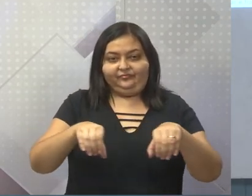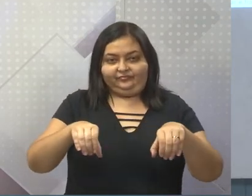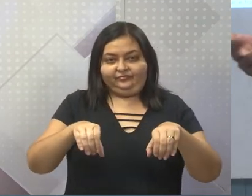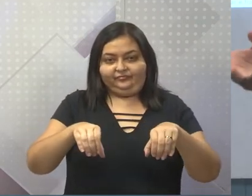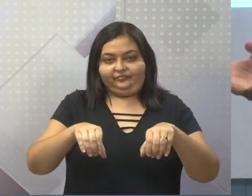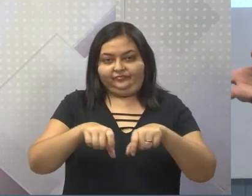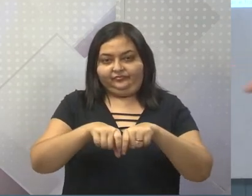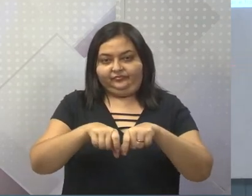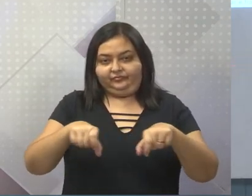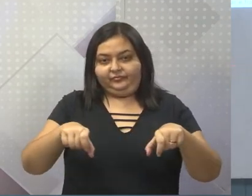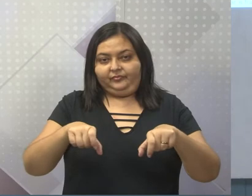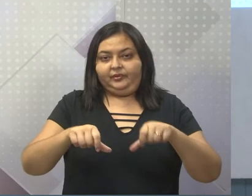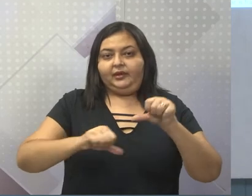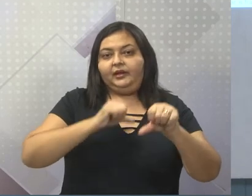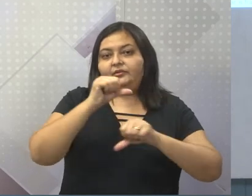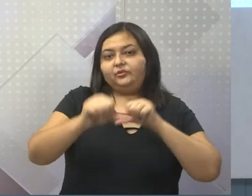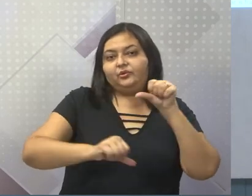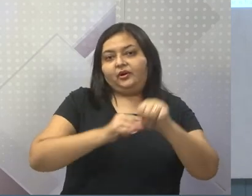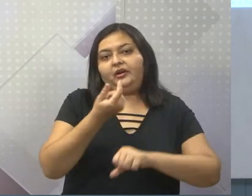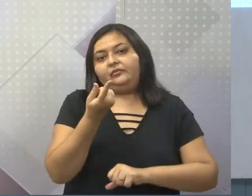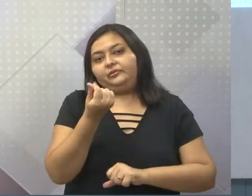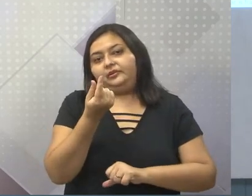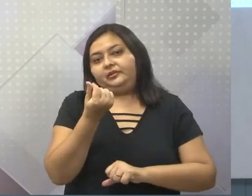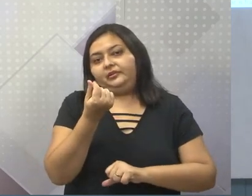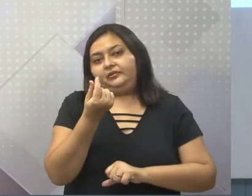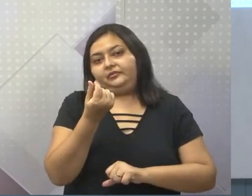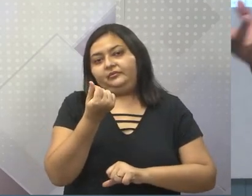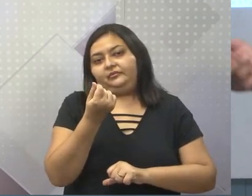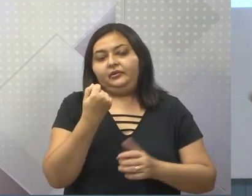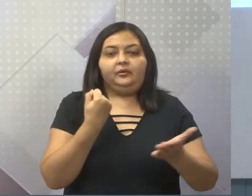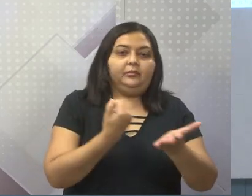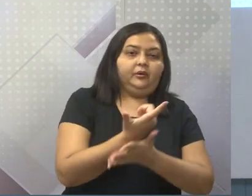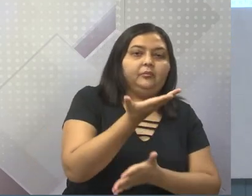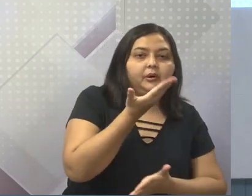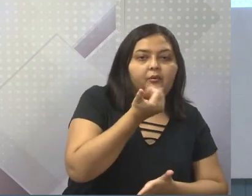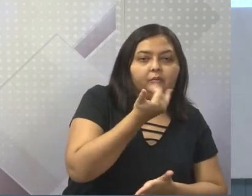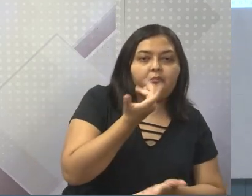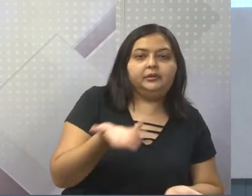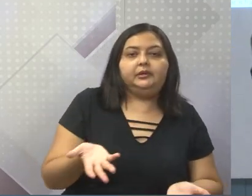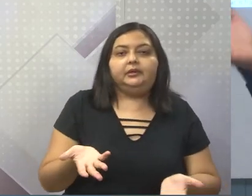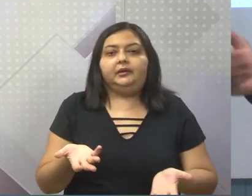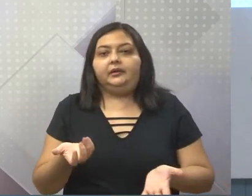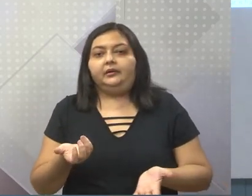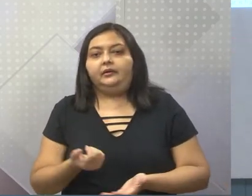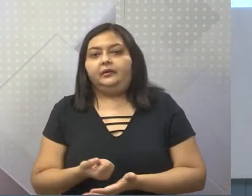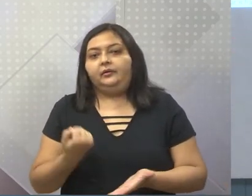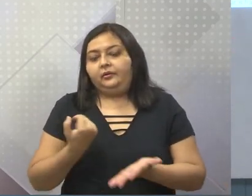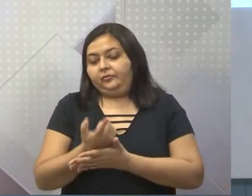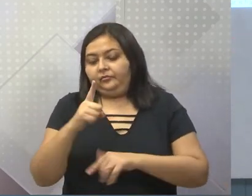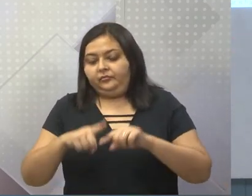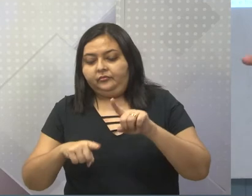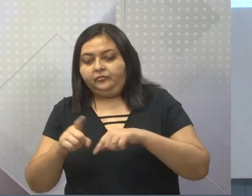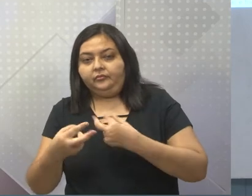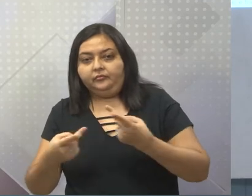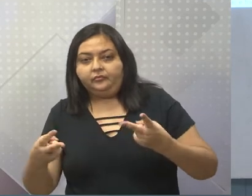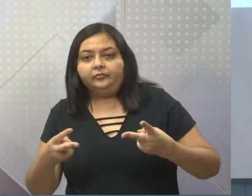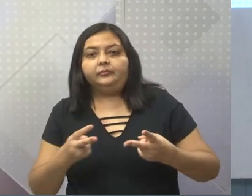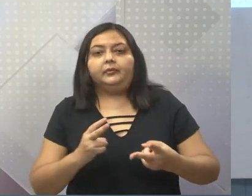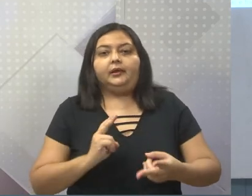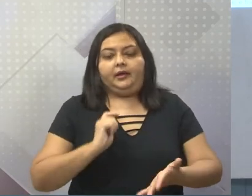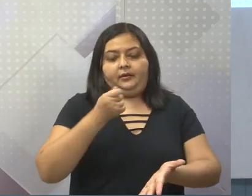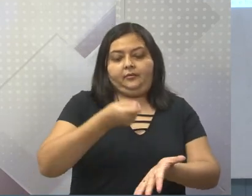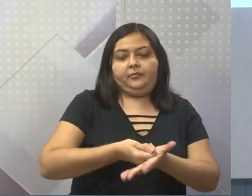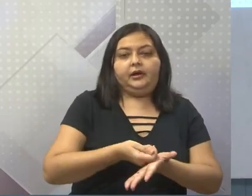e ele servia pra trocar, era moeda de troca, moeda de compra, vamos dizer assim, pra se comprar um alimento, pra se fazer uma feira, pra se comprar um material, né? Se pagava em ouro.